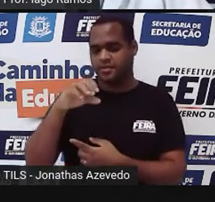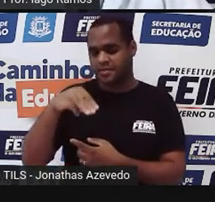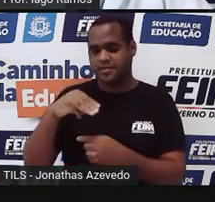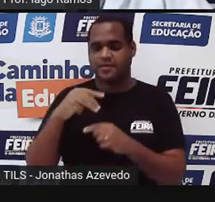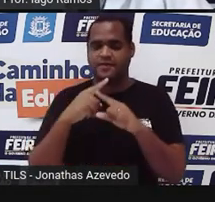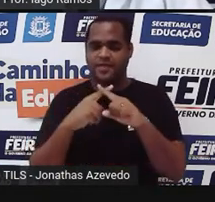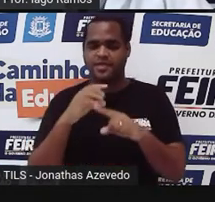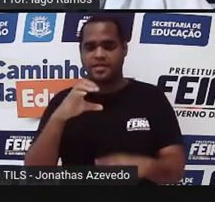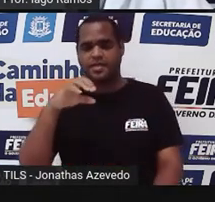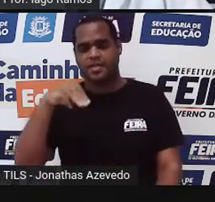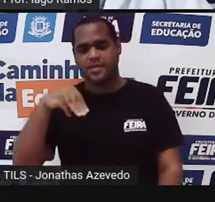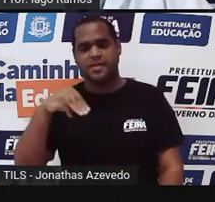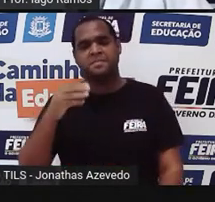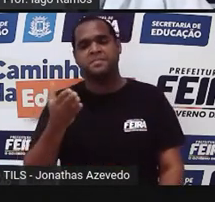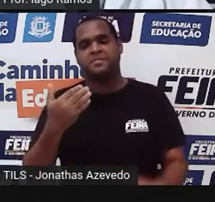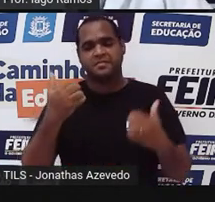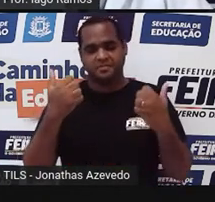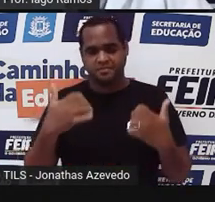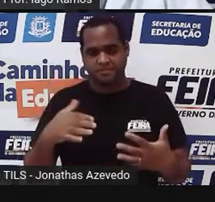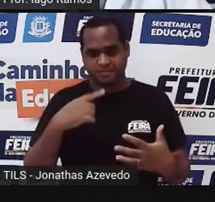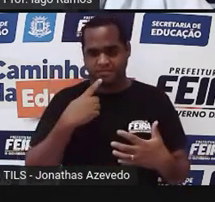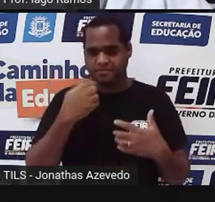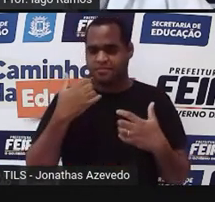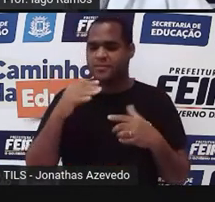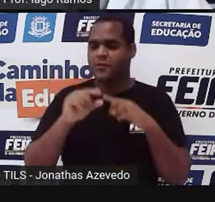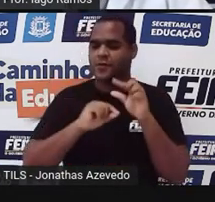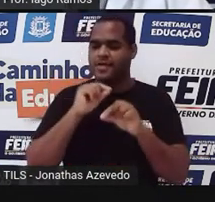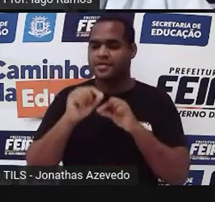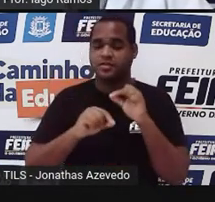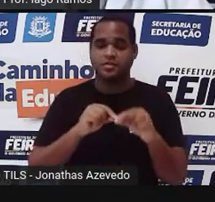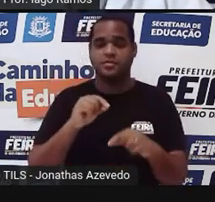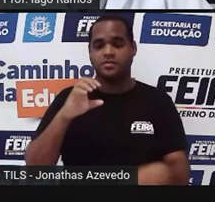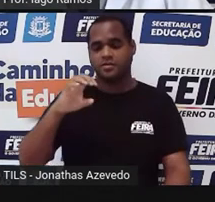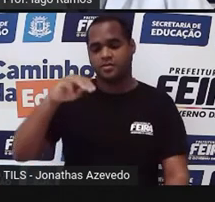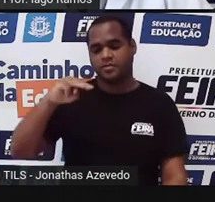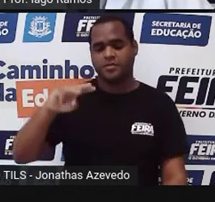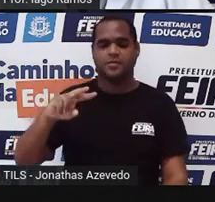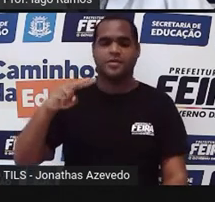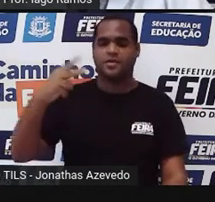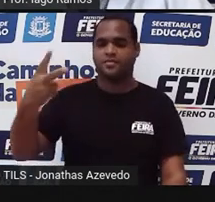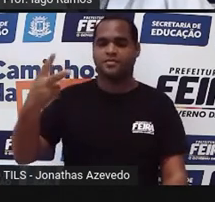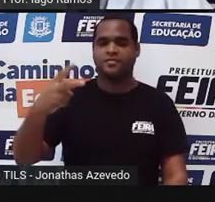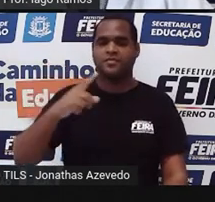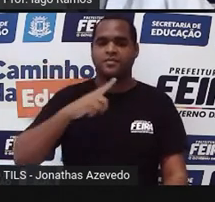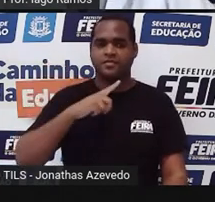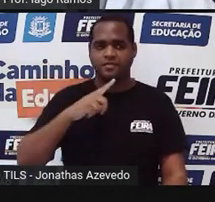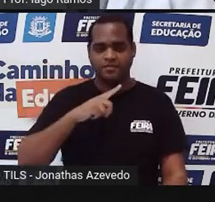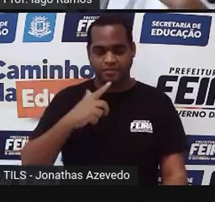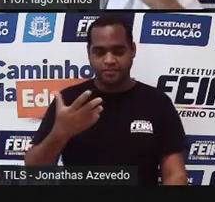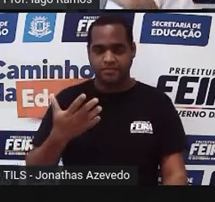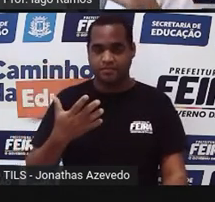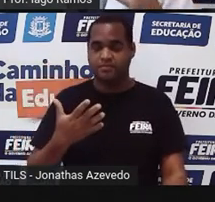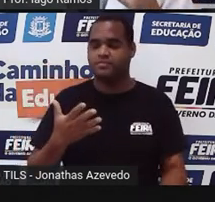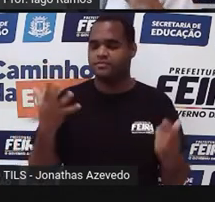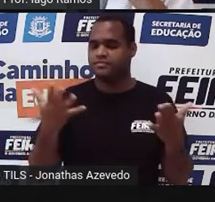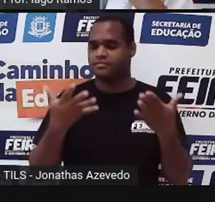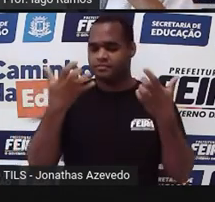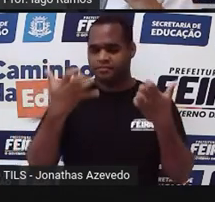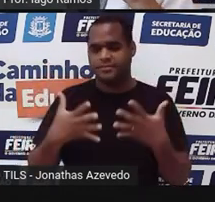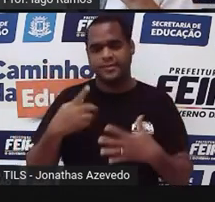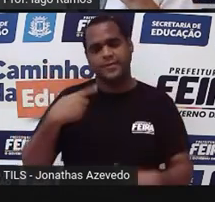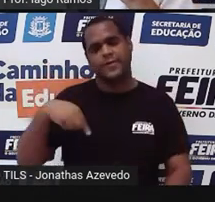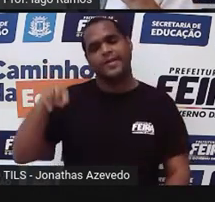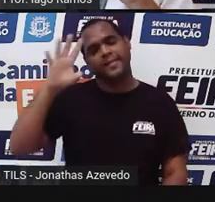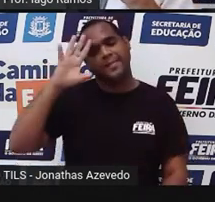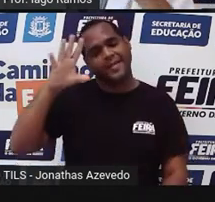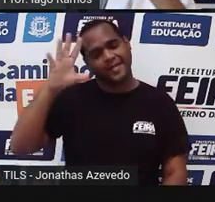cm, a gente já vem dizendo e entende por que é cm², tá bom? Agora é que a gente vai pensar na